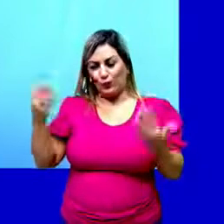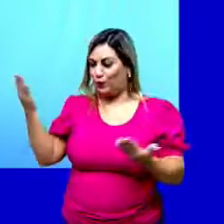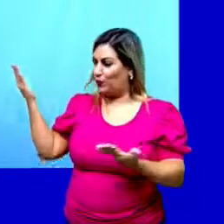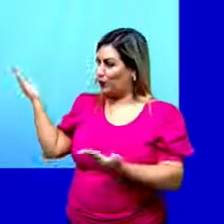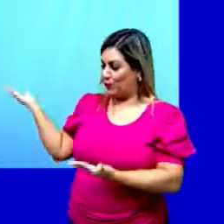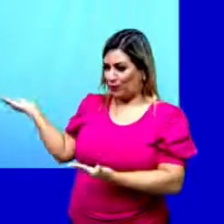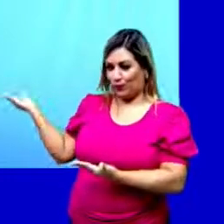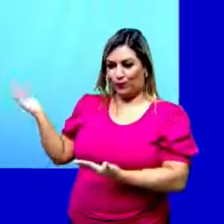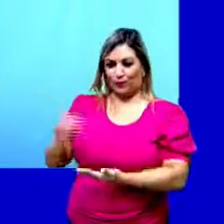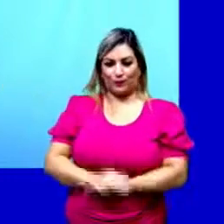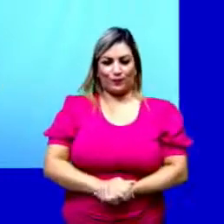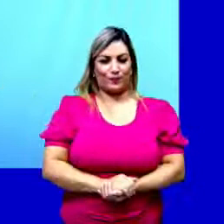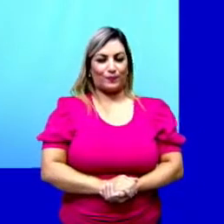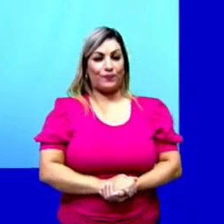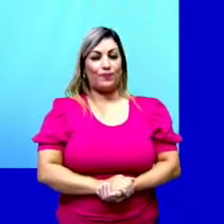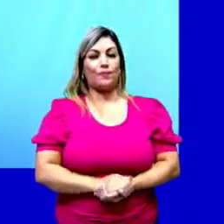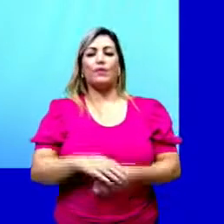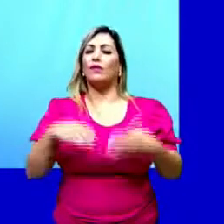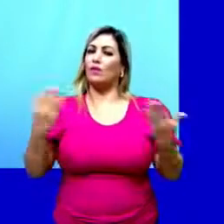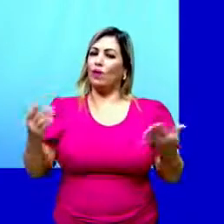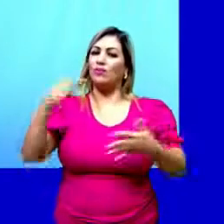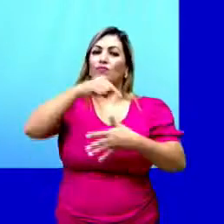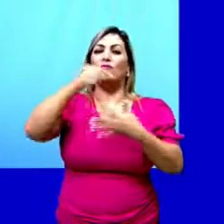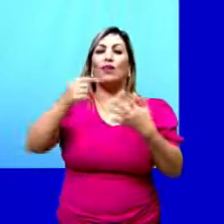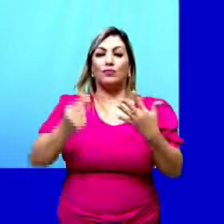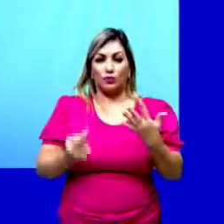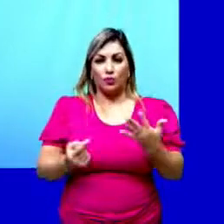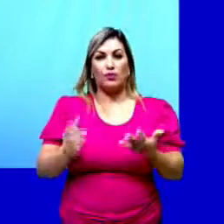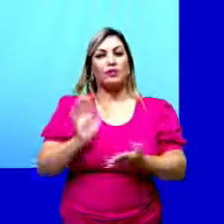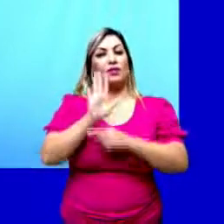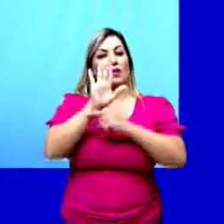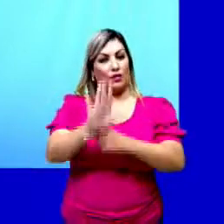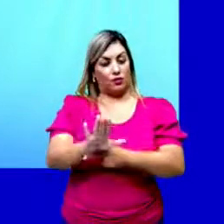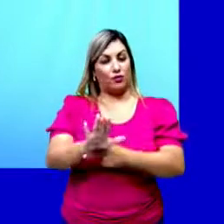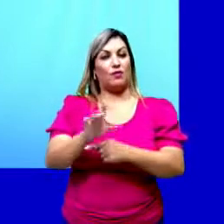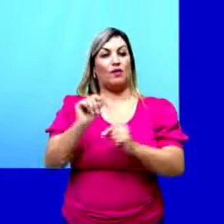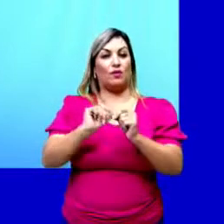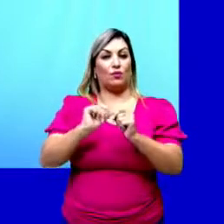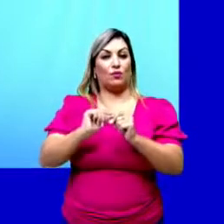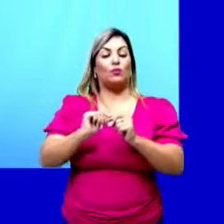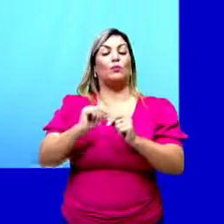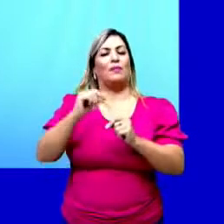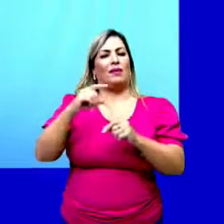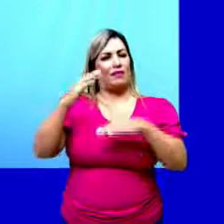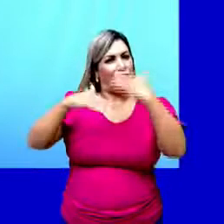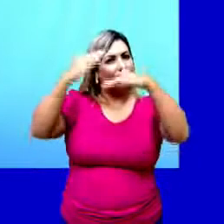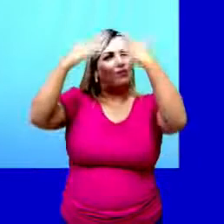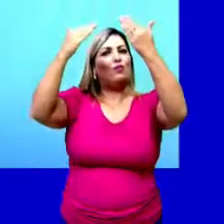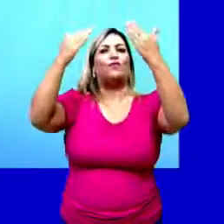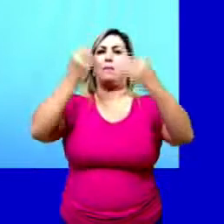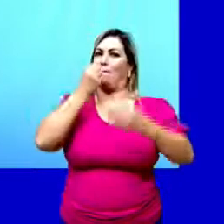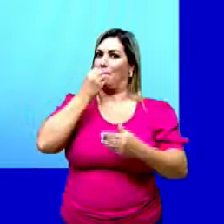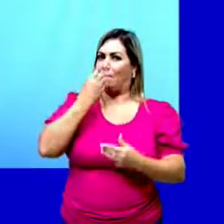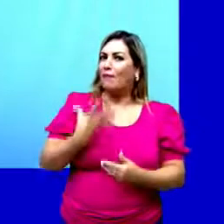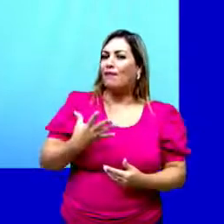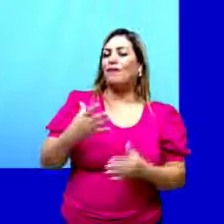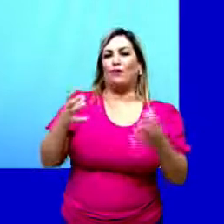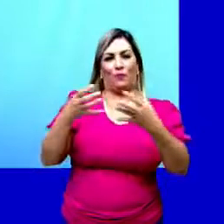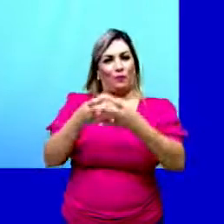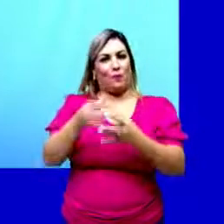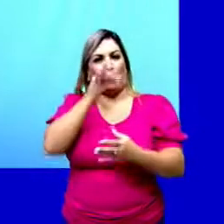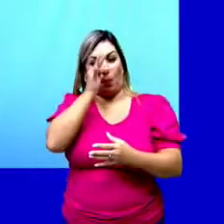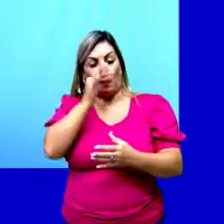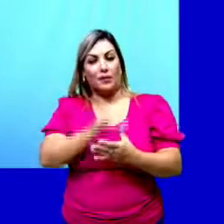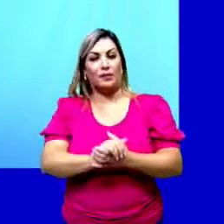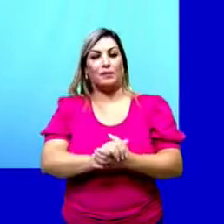frutos. Então, quais foram os fatores que contribuíram com o sucesso evolutivo deste grupo de plantas,